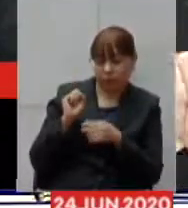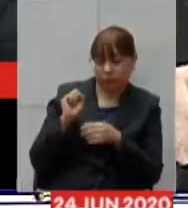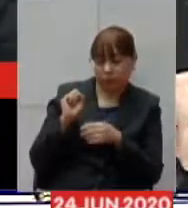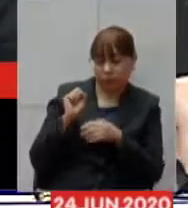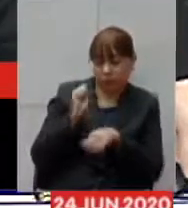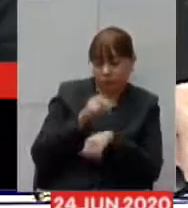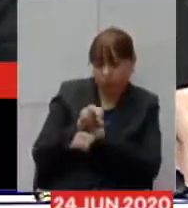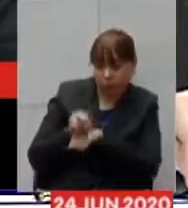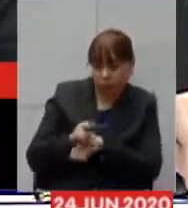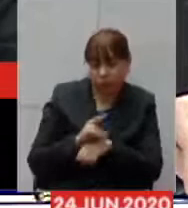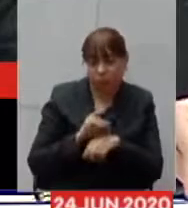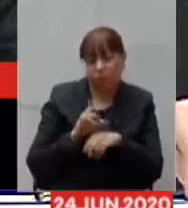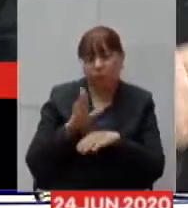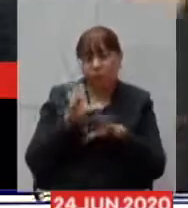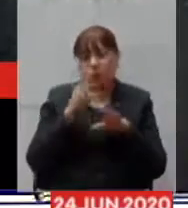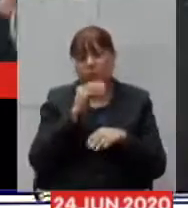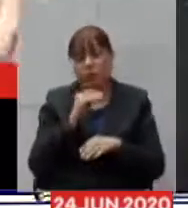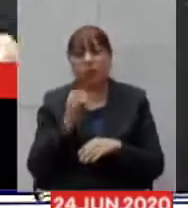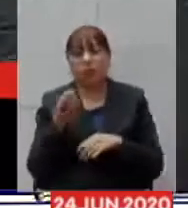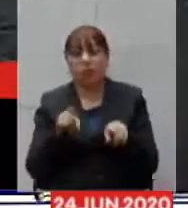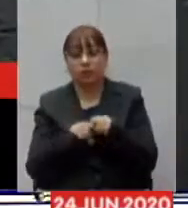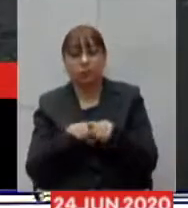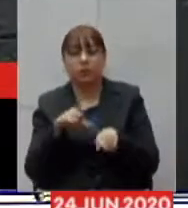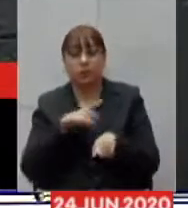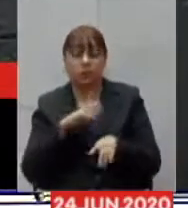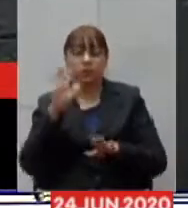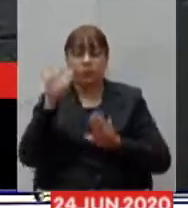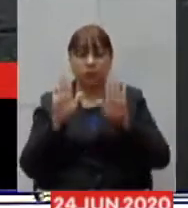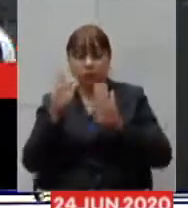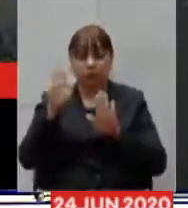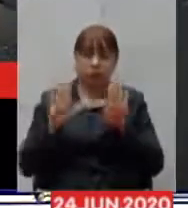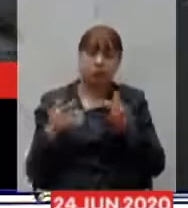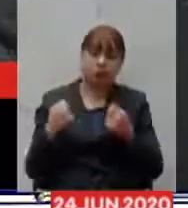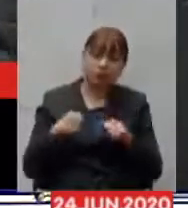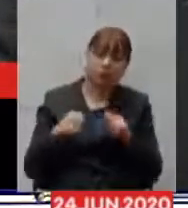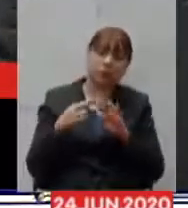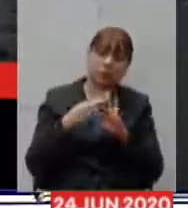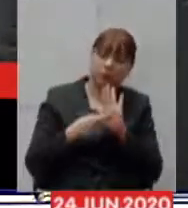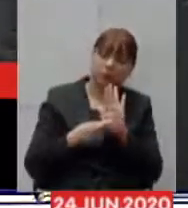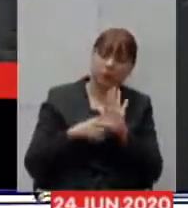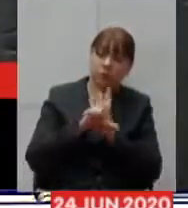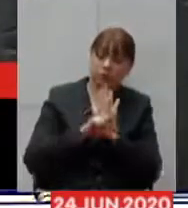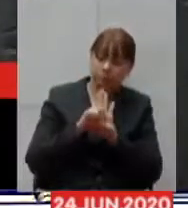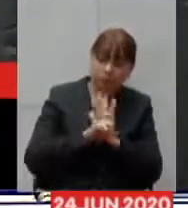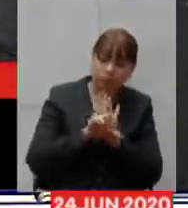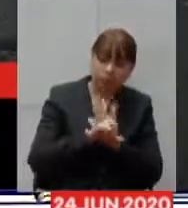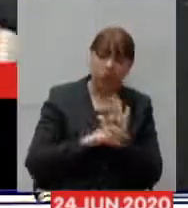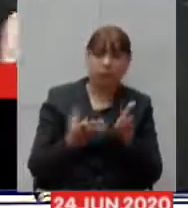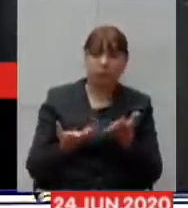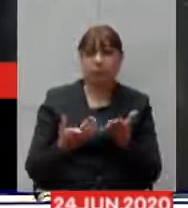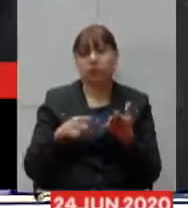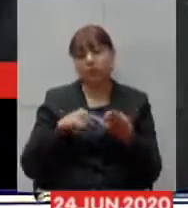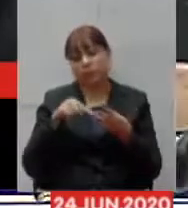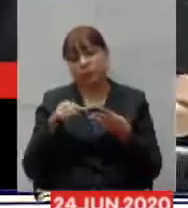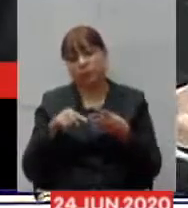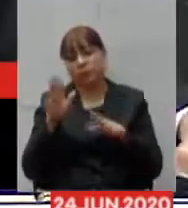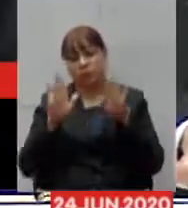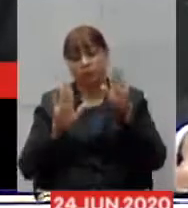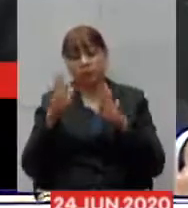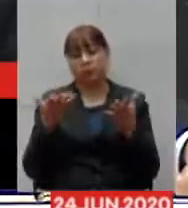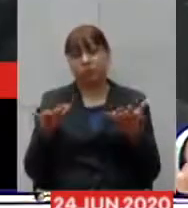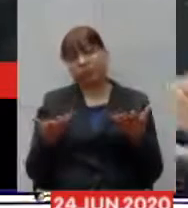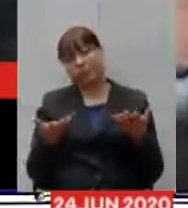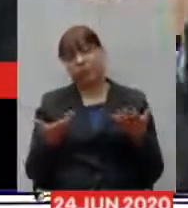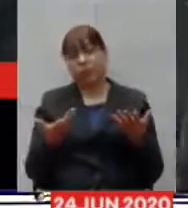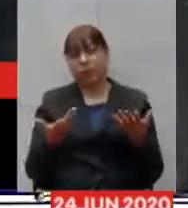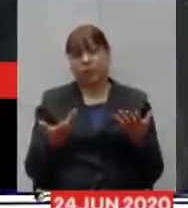conforme prevê a legislação iria ser a Fundação Guimarães Rosa terceiro vamos fazer um processo licitatório é isso que